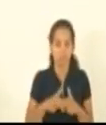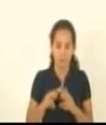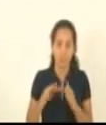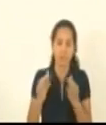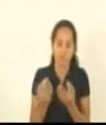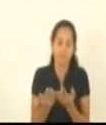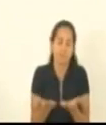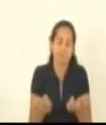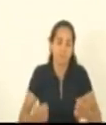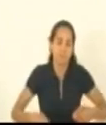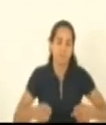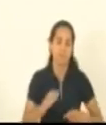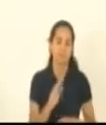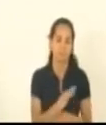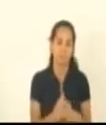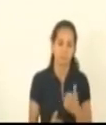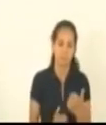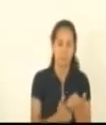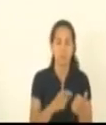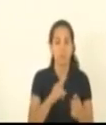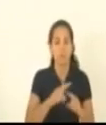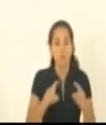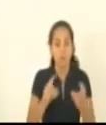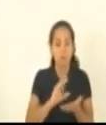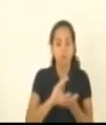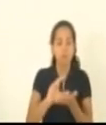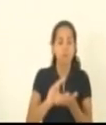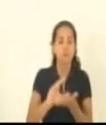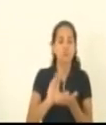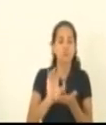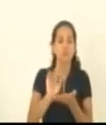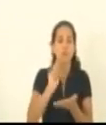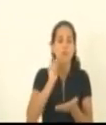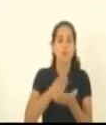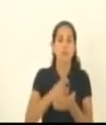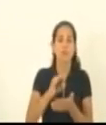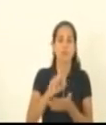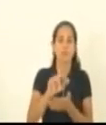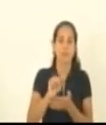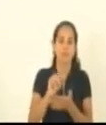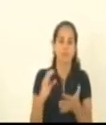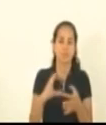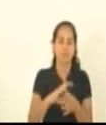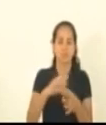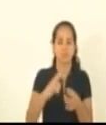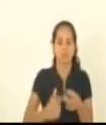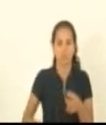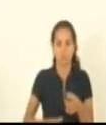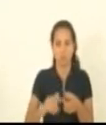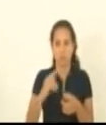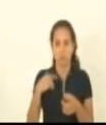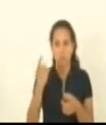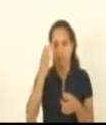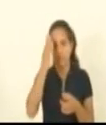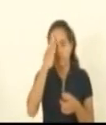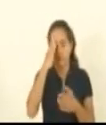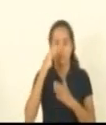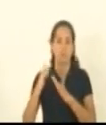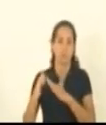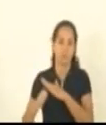e utilizar esse recurso para somente pagar essa taxa de religação nós sabemos que as concessionárias